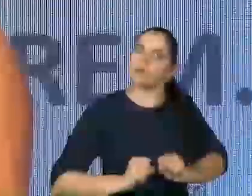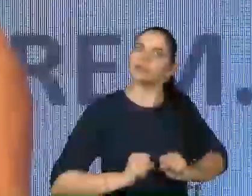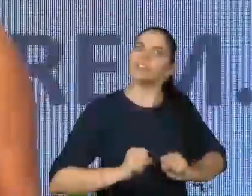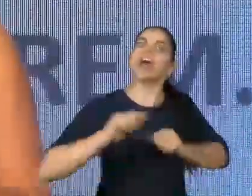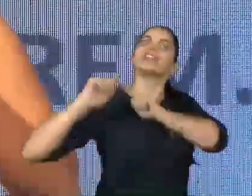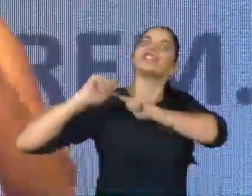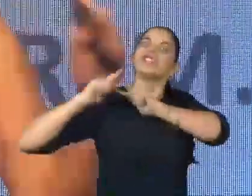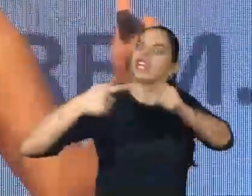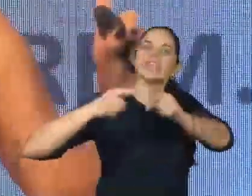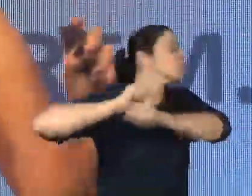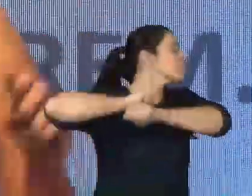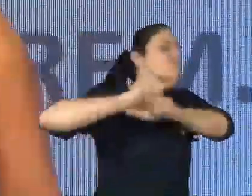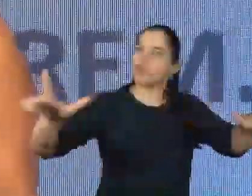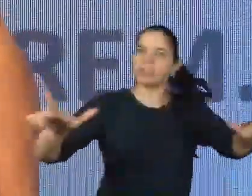Genética não é destino.